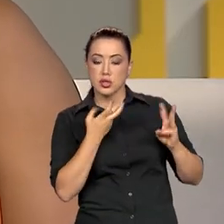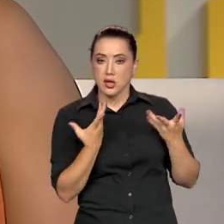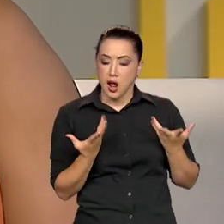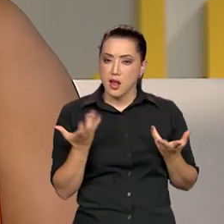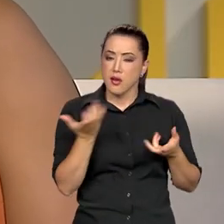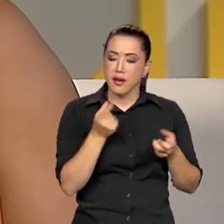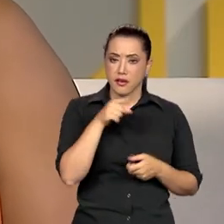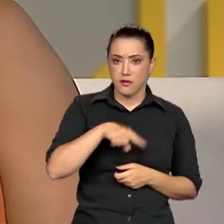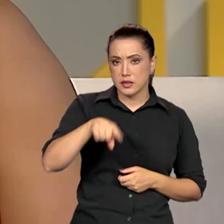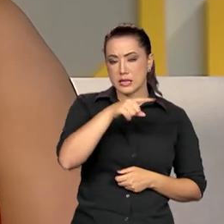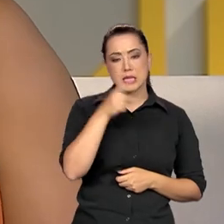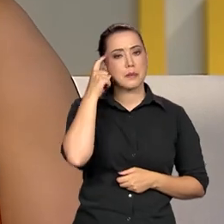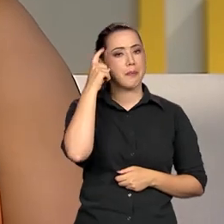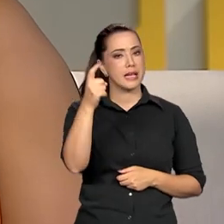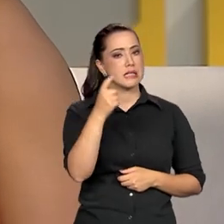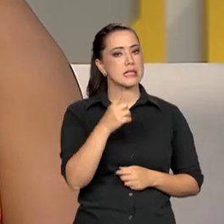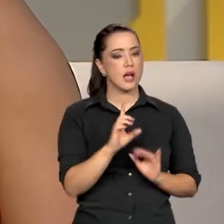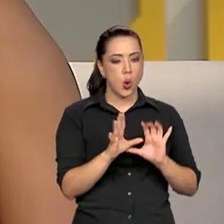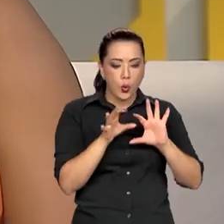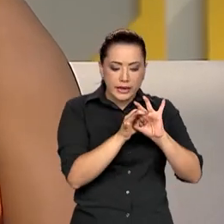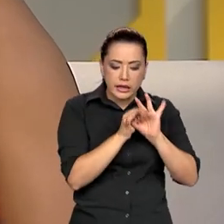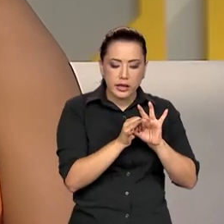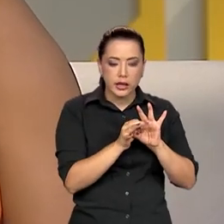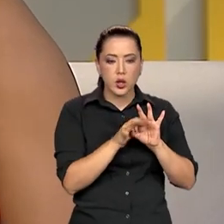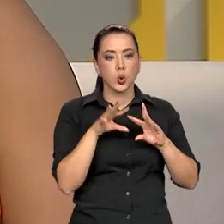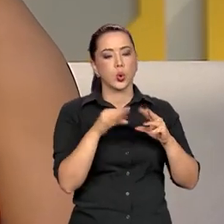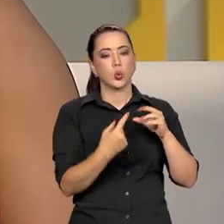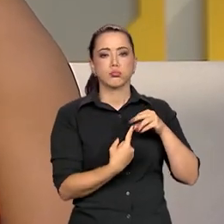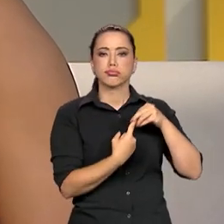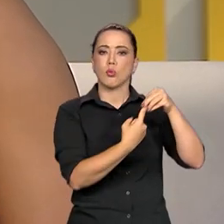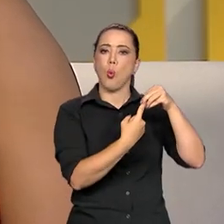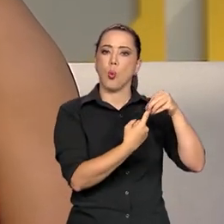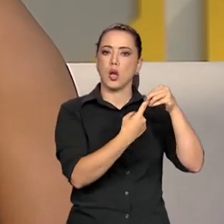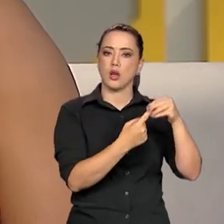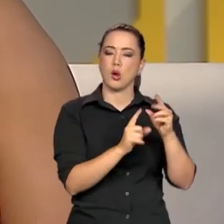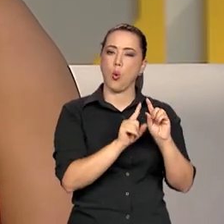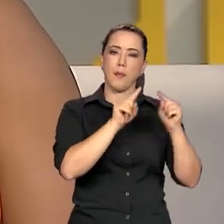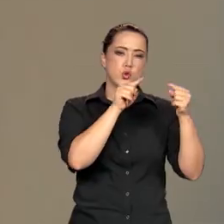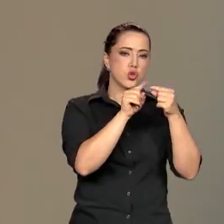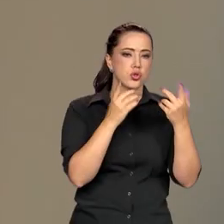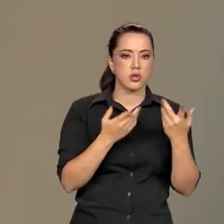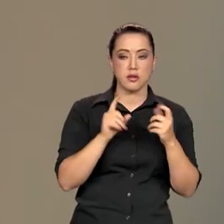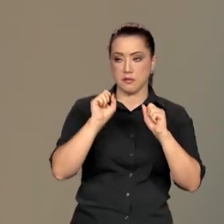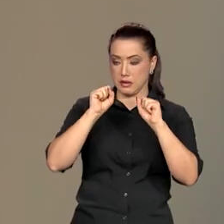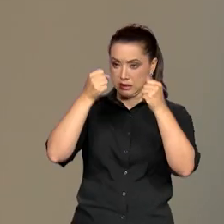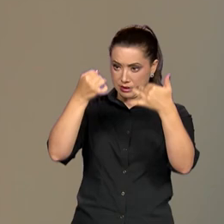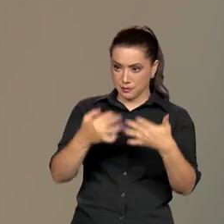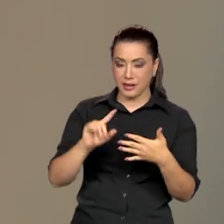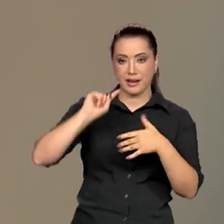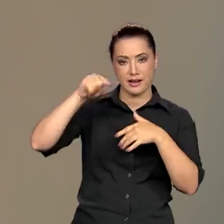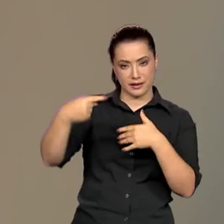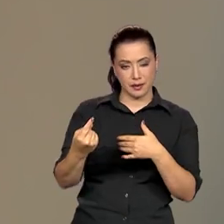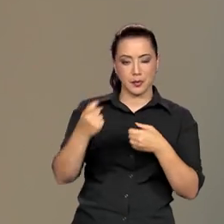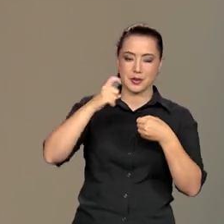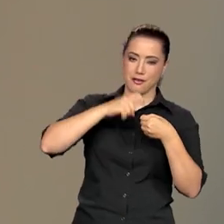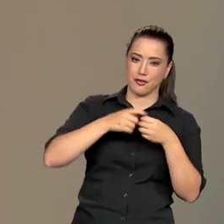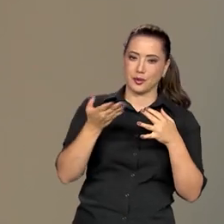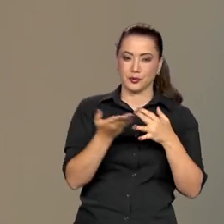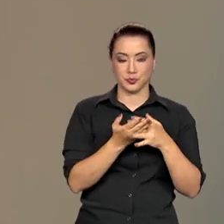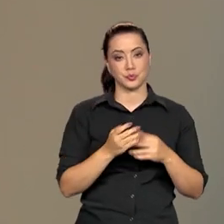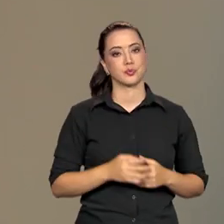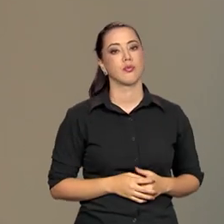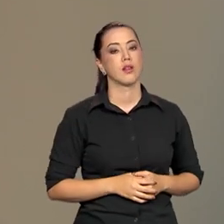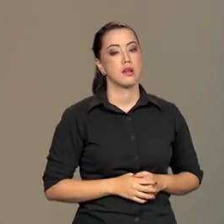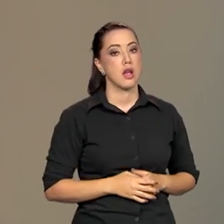Então, eu queria saber se vocês estão pensando em alguma coisa conjunta, construindo essa sinergia, mas aí você me responde no começo do segundo bloco. Perfeito.